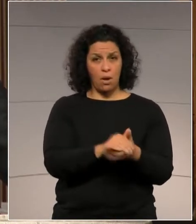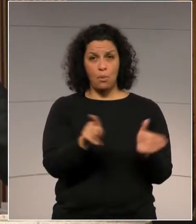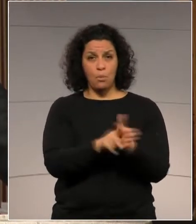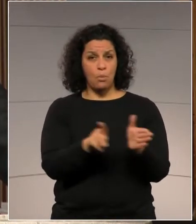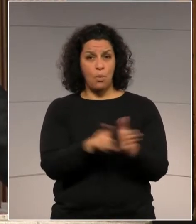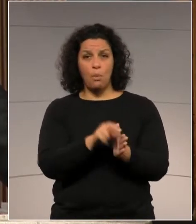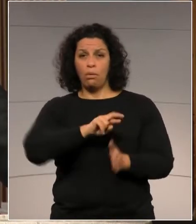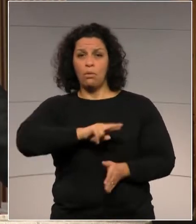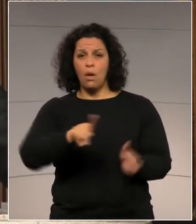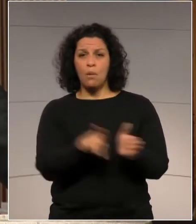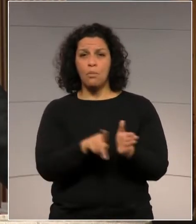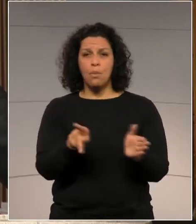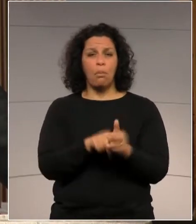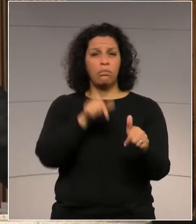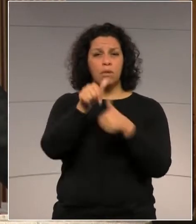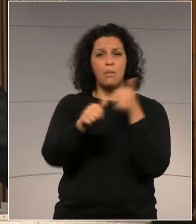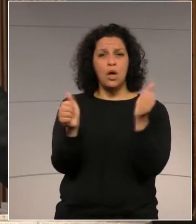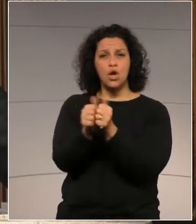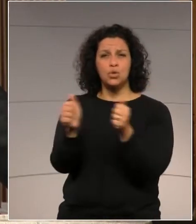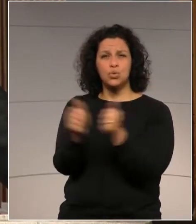cargos comissionados no governo.